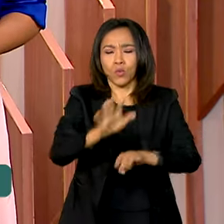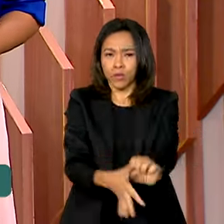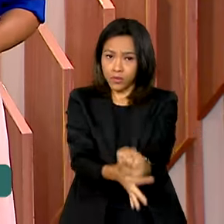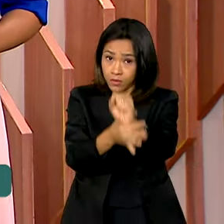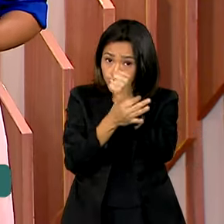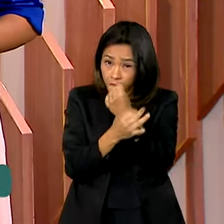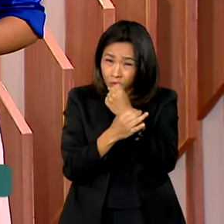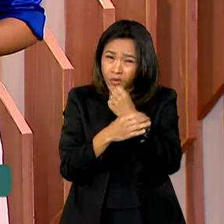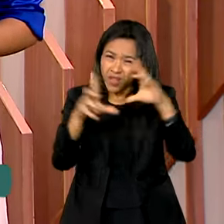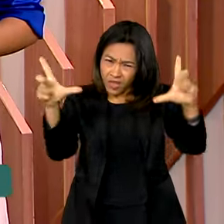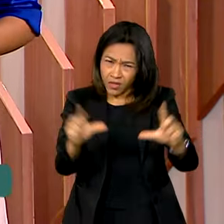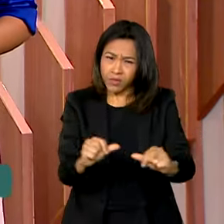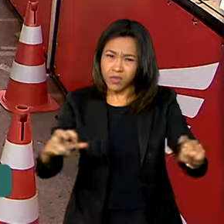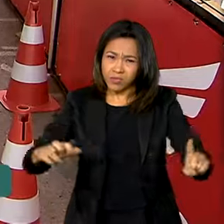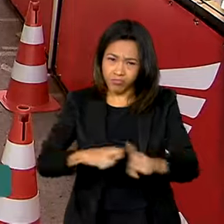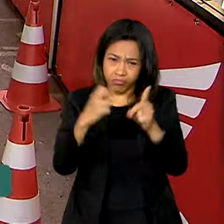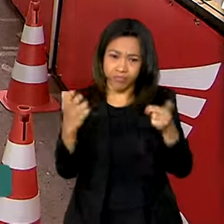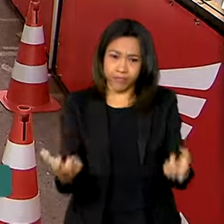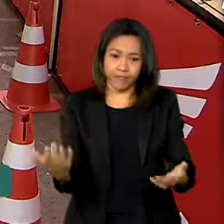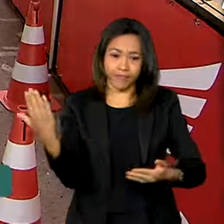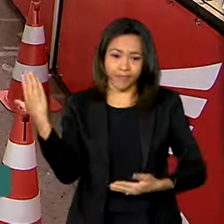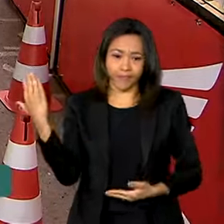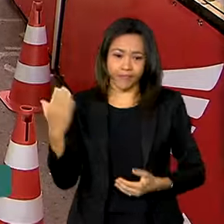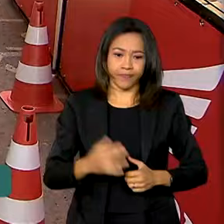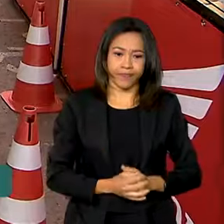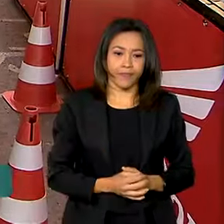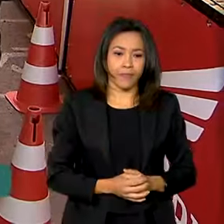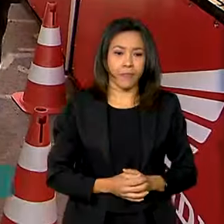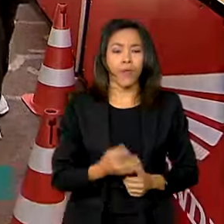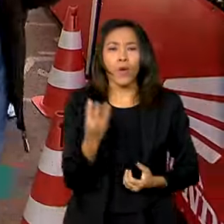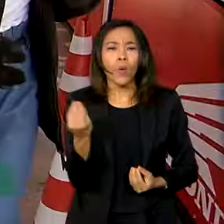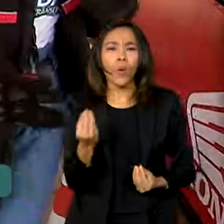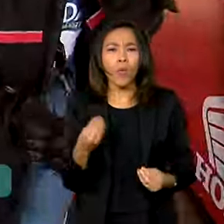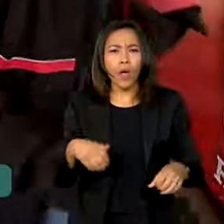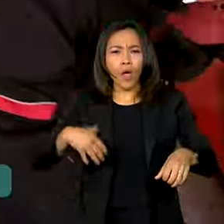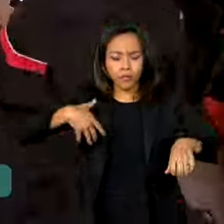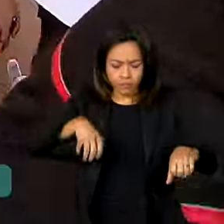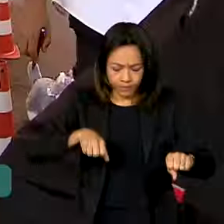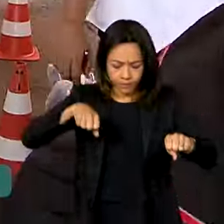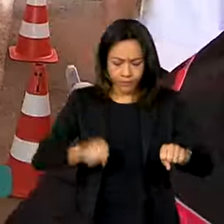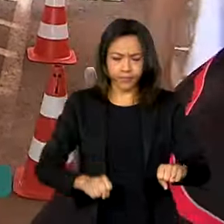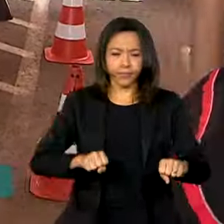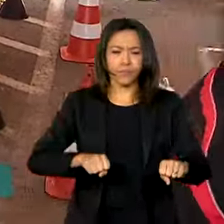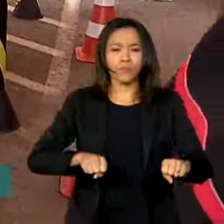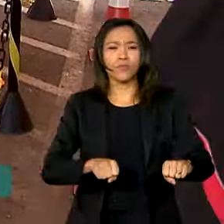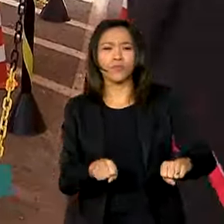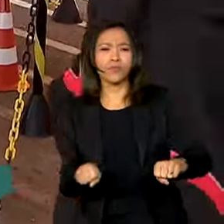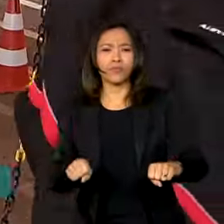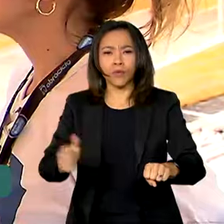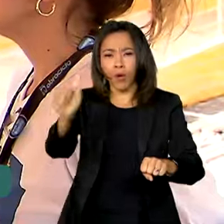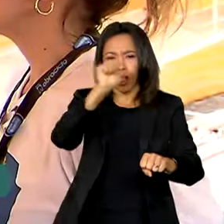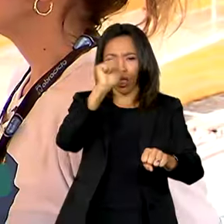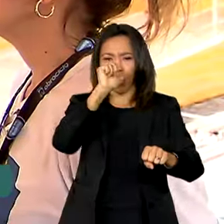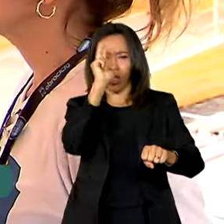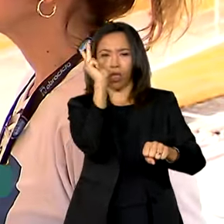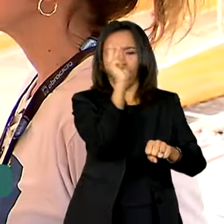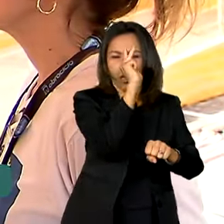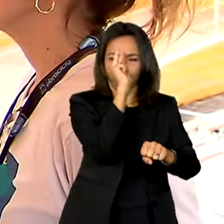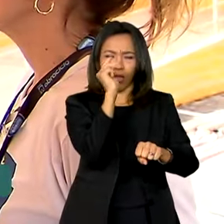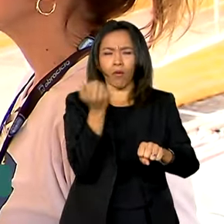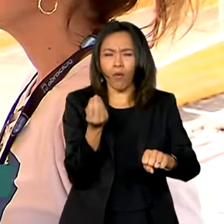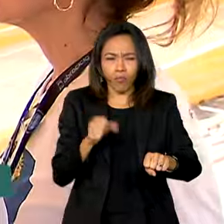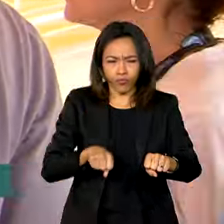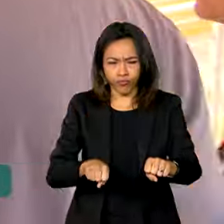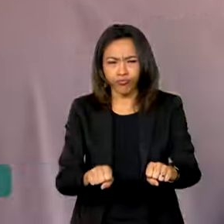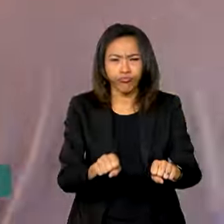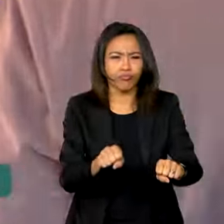e com menos acidentes. Como é conduzir uma moto estando sob o efeito de álcool e pilotar